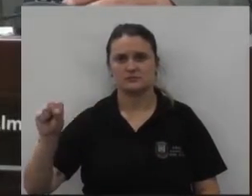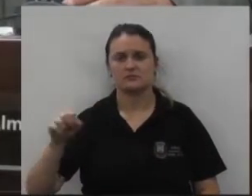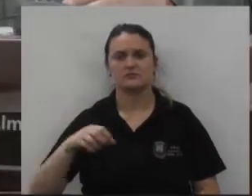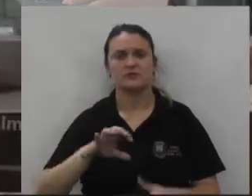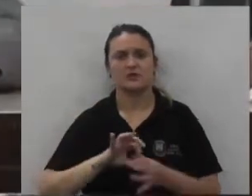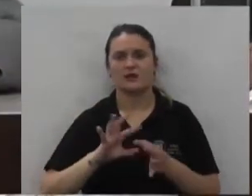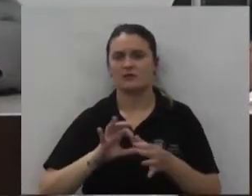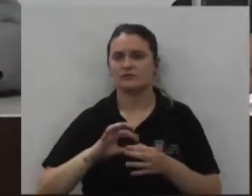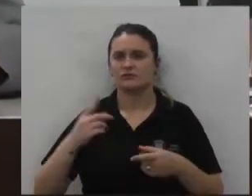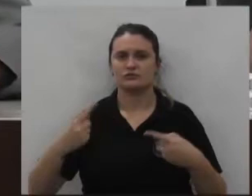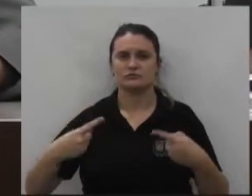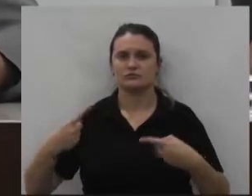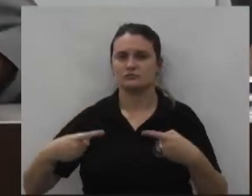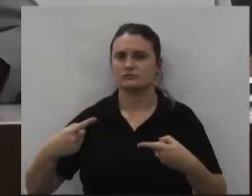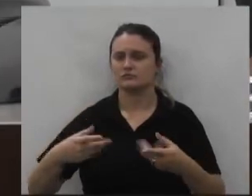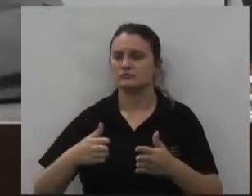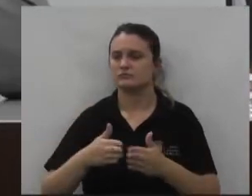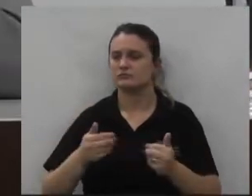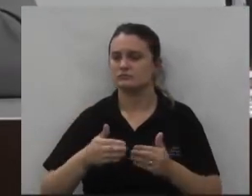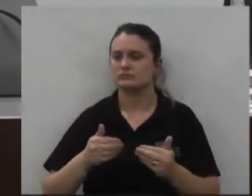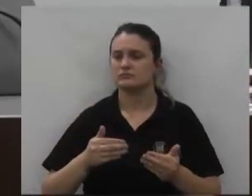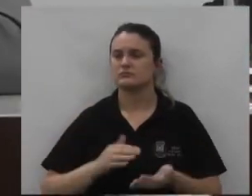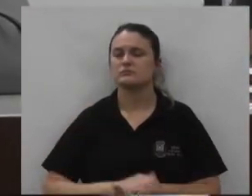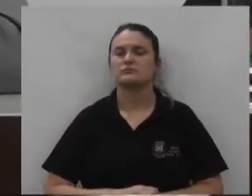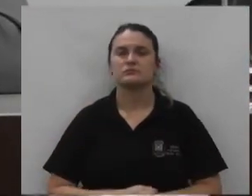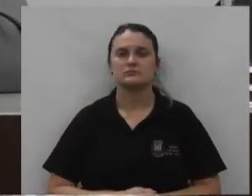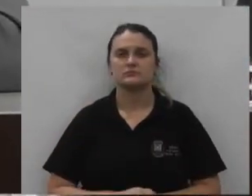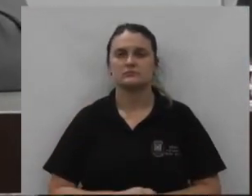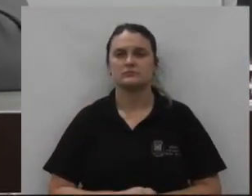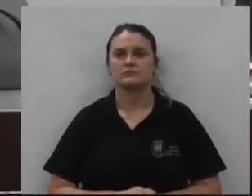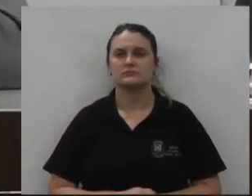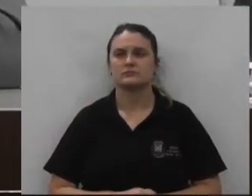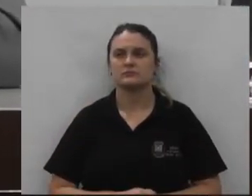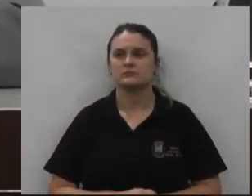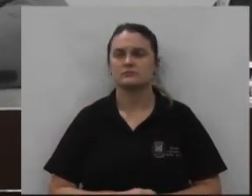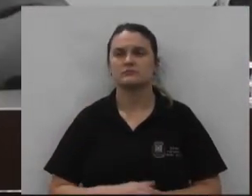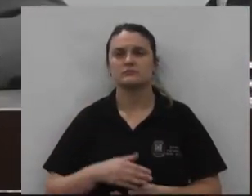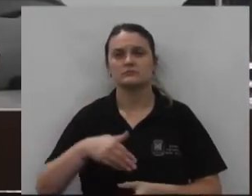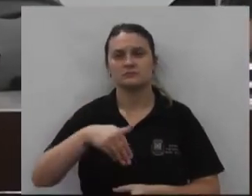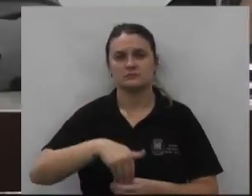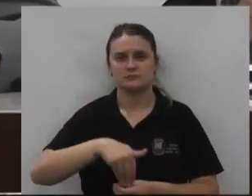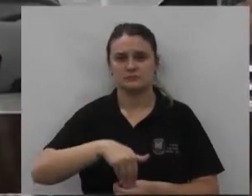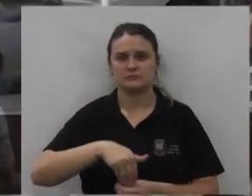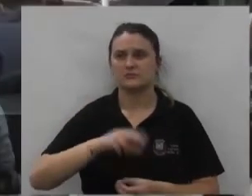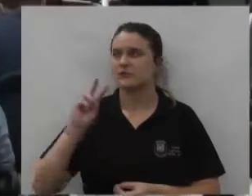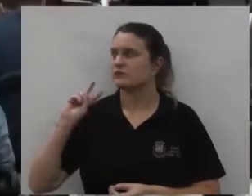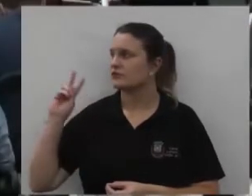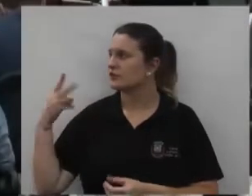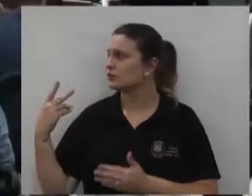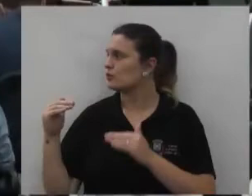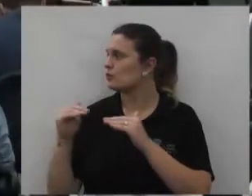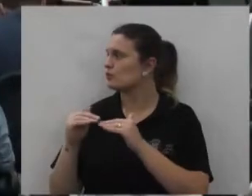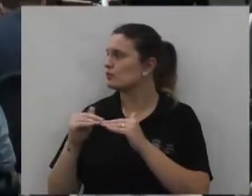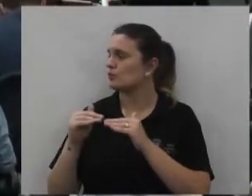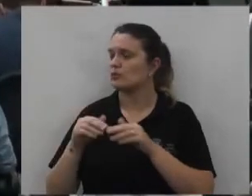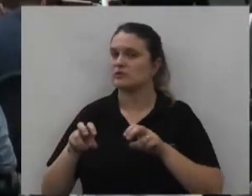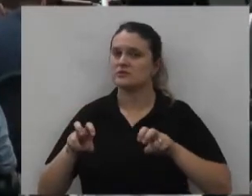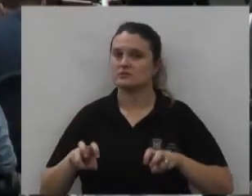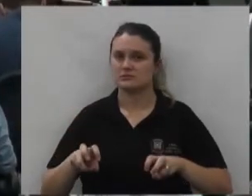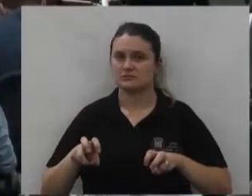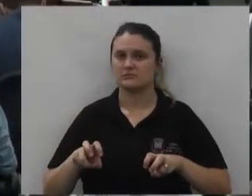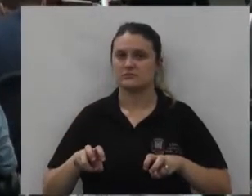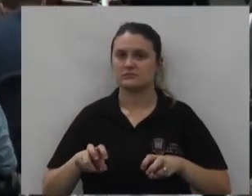continua em discussão ainda o requerimento senhores vereadores em votação senhores vereadores que aprovam